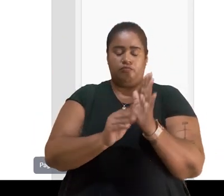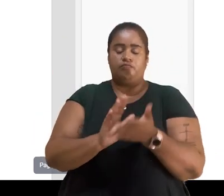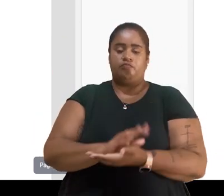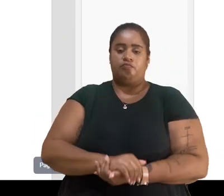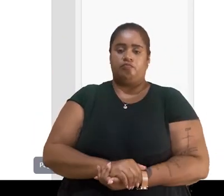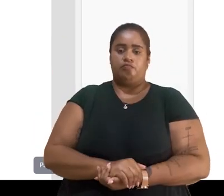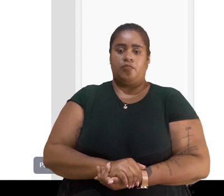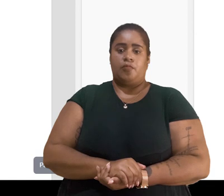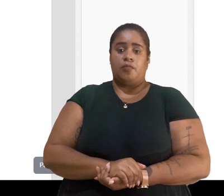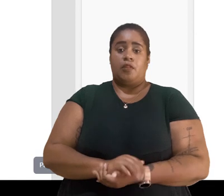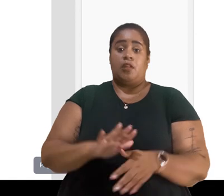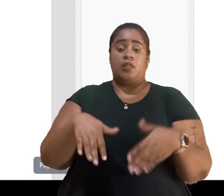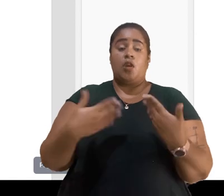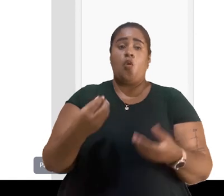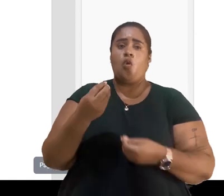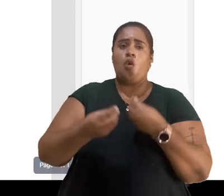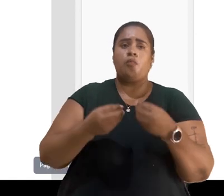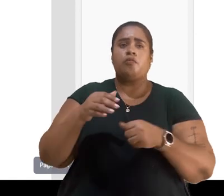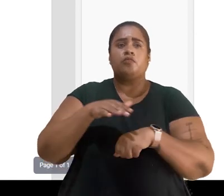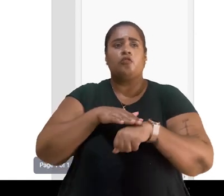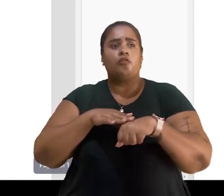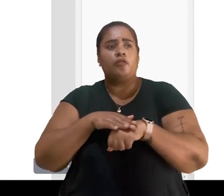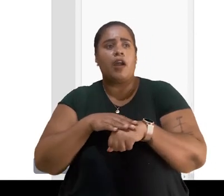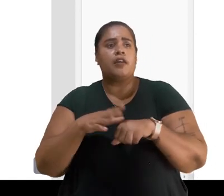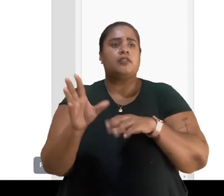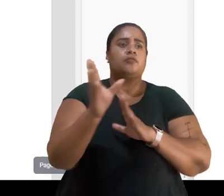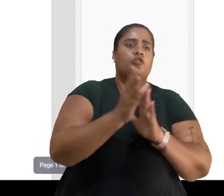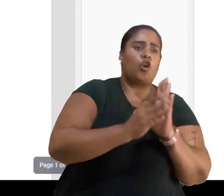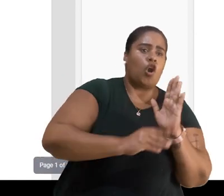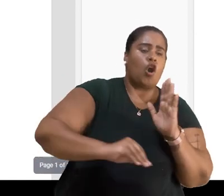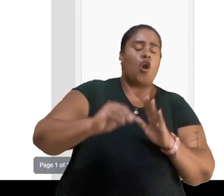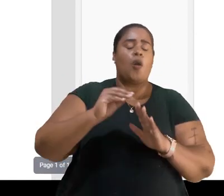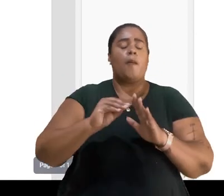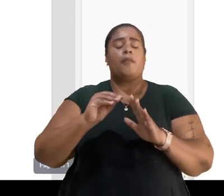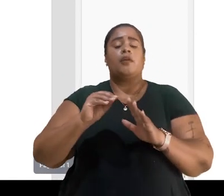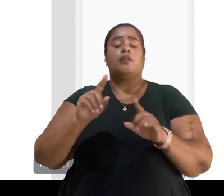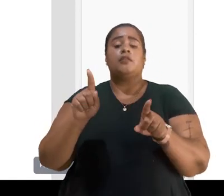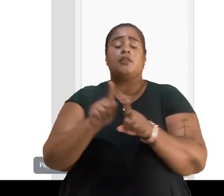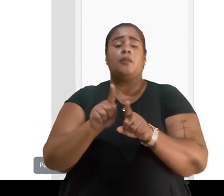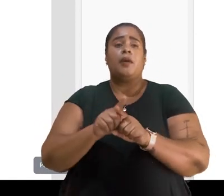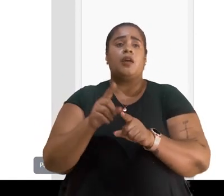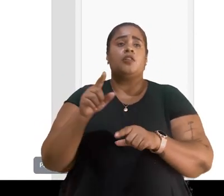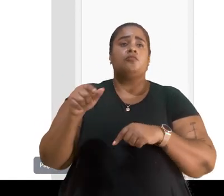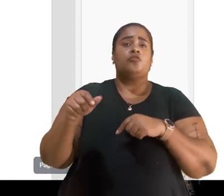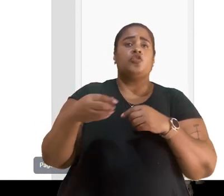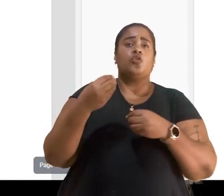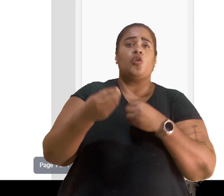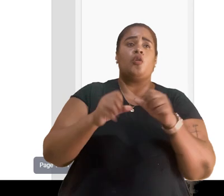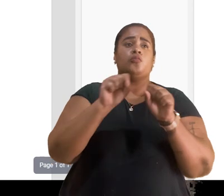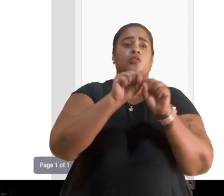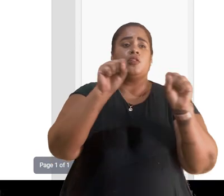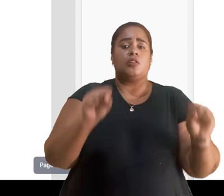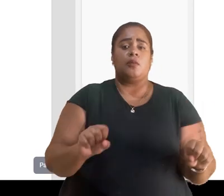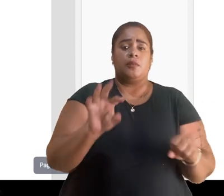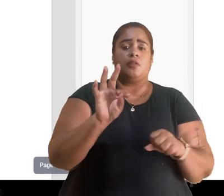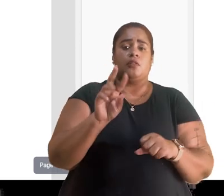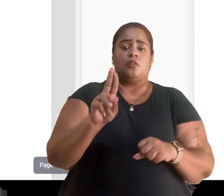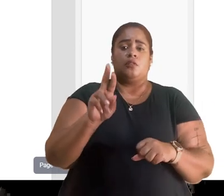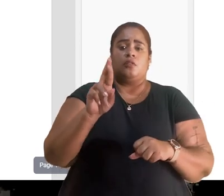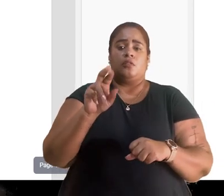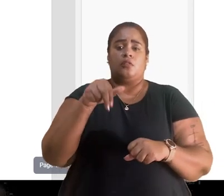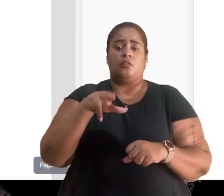onde esse conteúdo foi copiado. A abordagem com relação ao plágio e com relação à própria